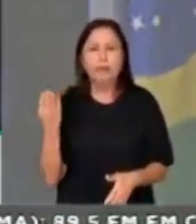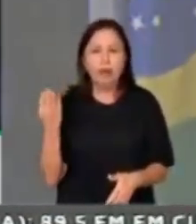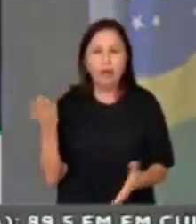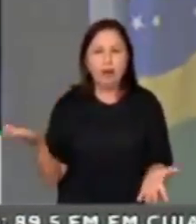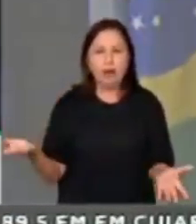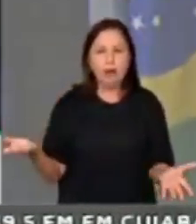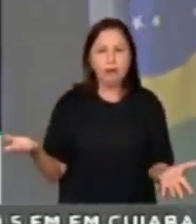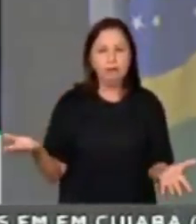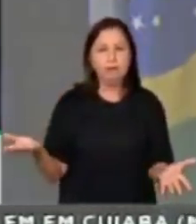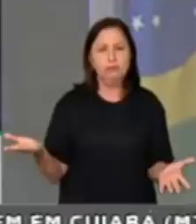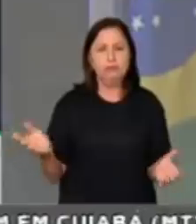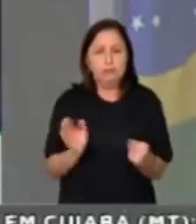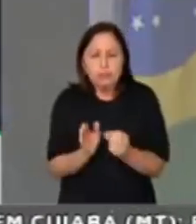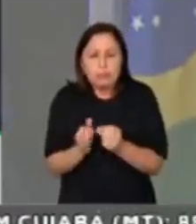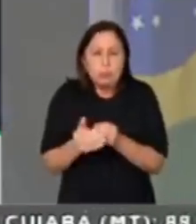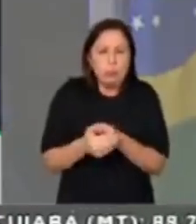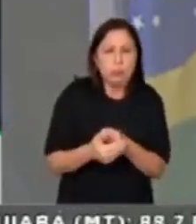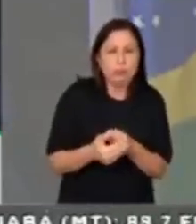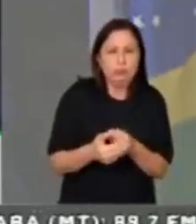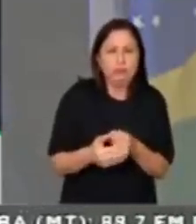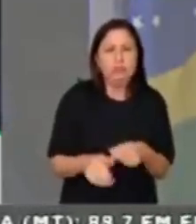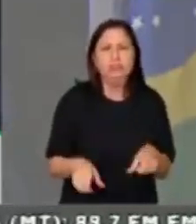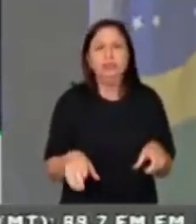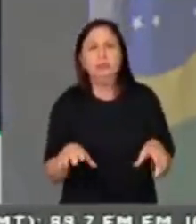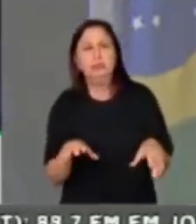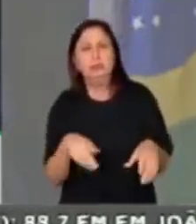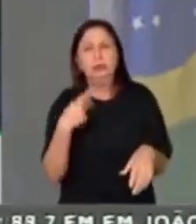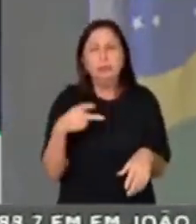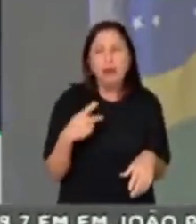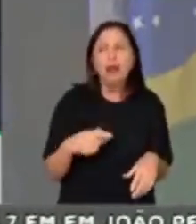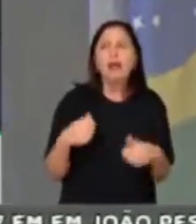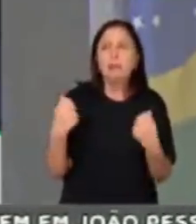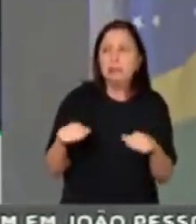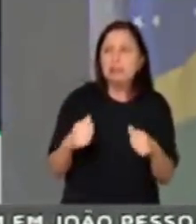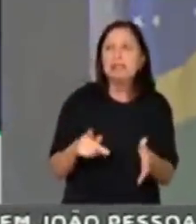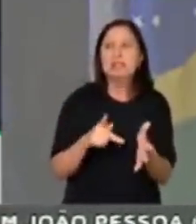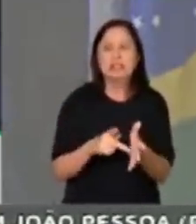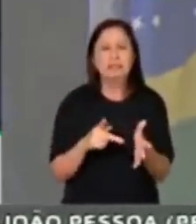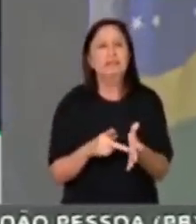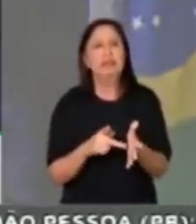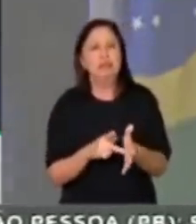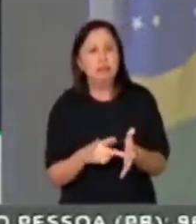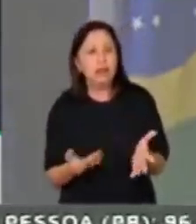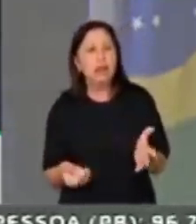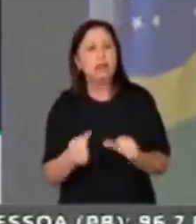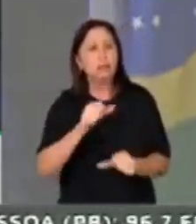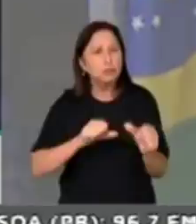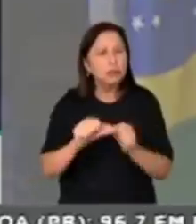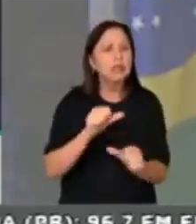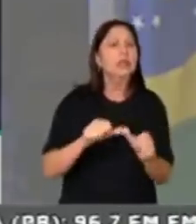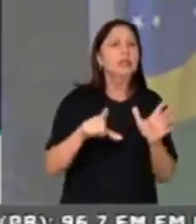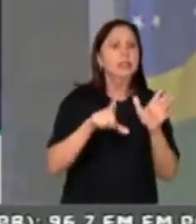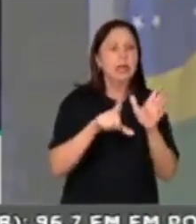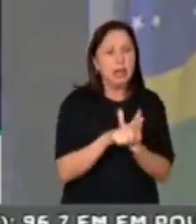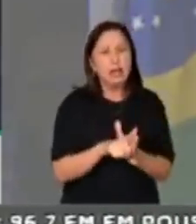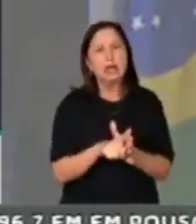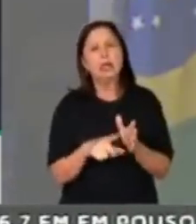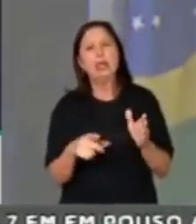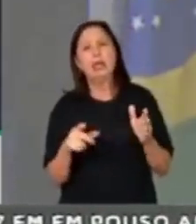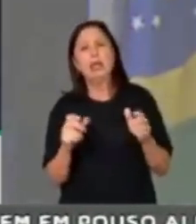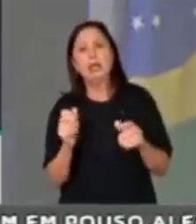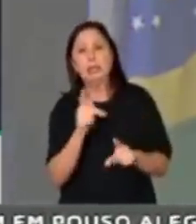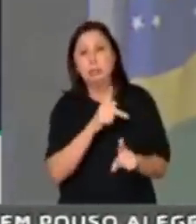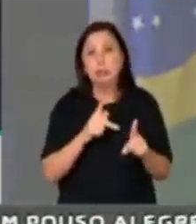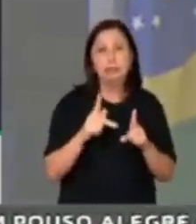todo mundo admite que precisa fazer a reforma, que o estado está quebrado, que o estado precisa renegociar a dívida, que o estado precisa de dinheiro, que não tem dinheiro para